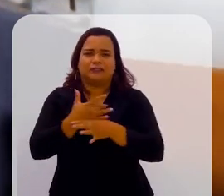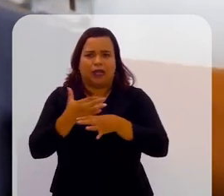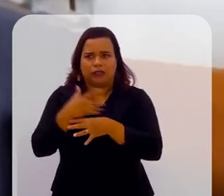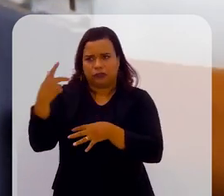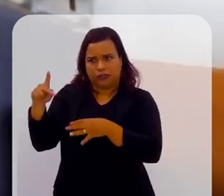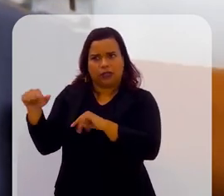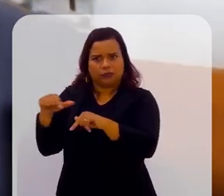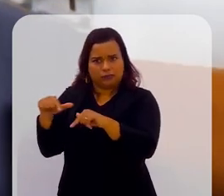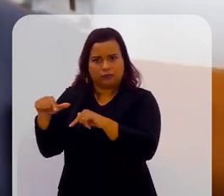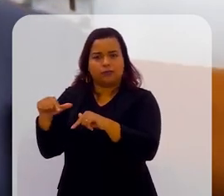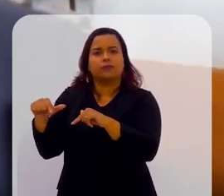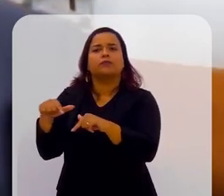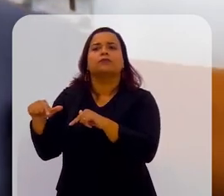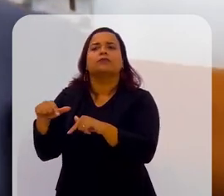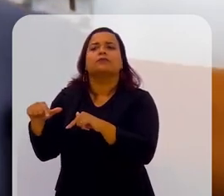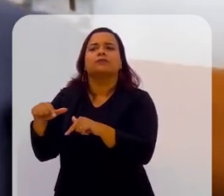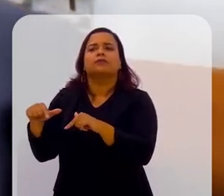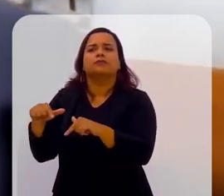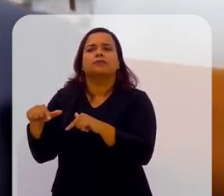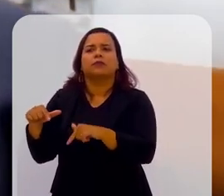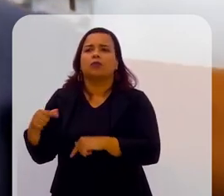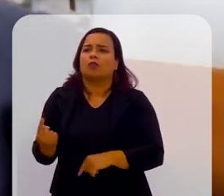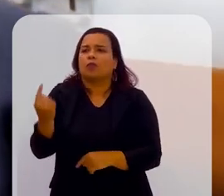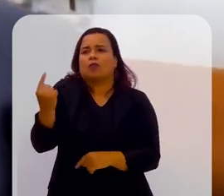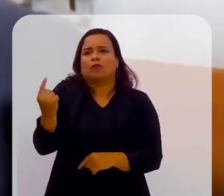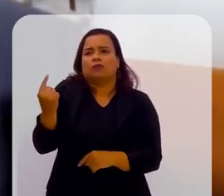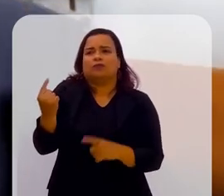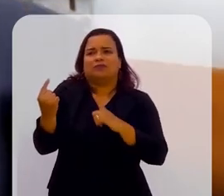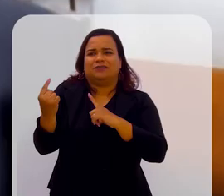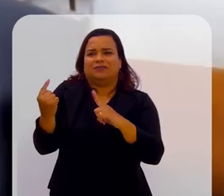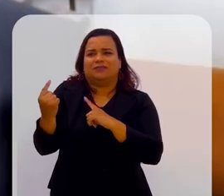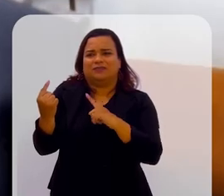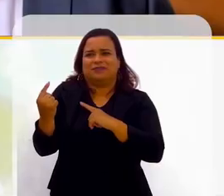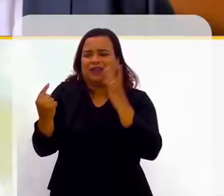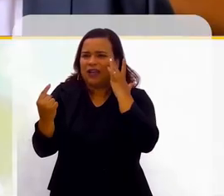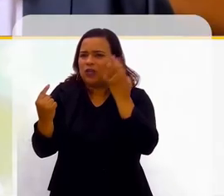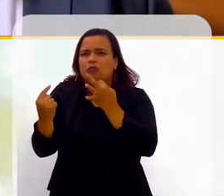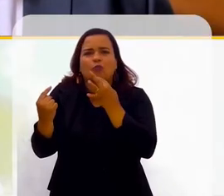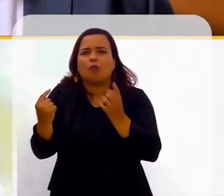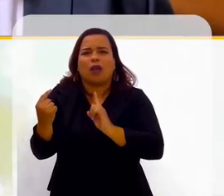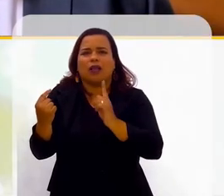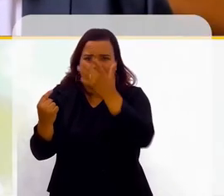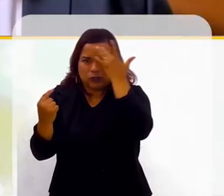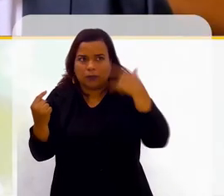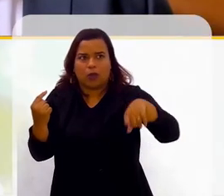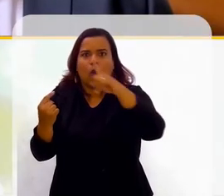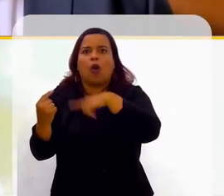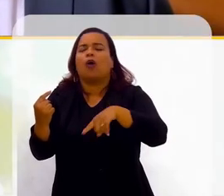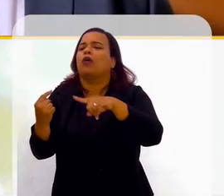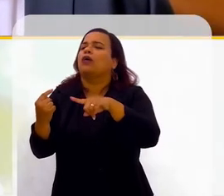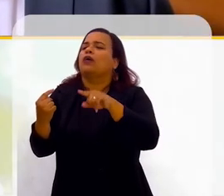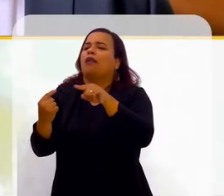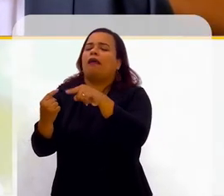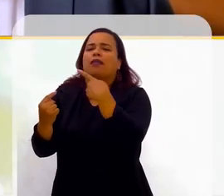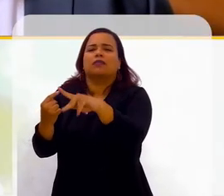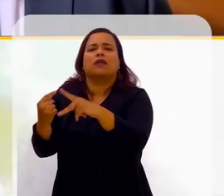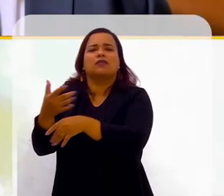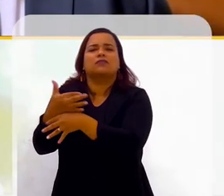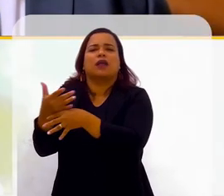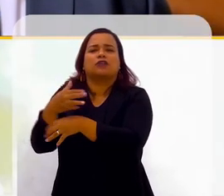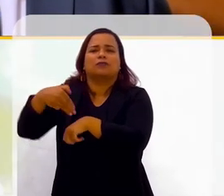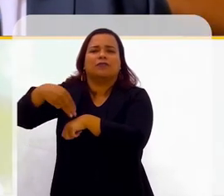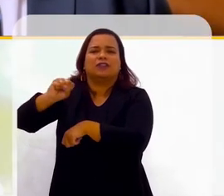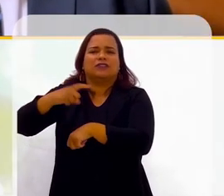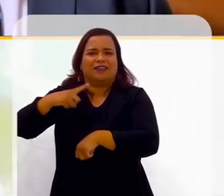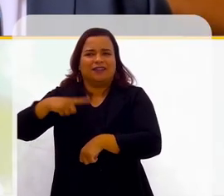cidade dele, ele é, se não, o único, eu desconheço uma outra pessoa que tenha mestrado na cidade dele,